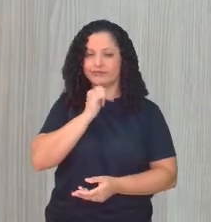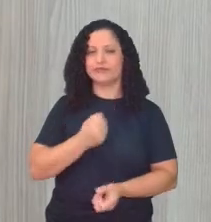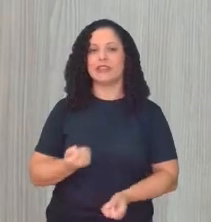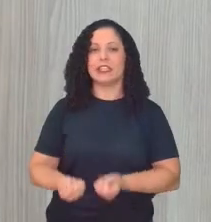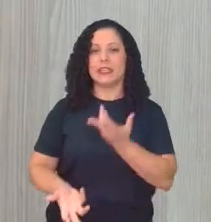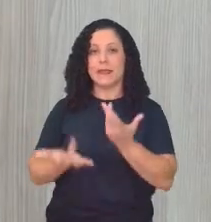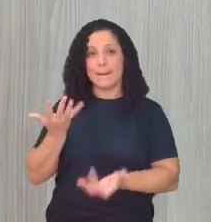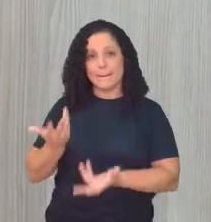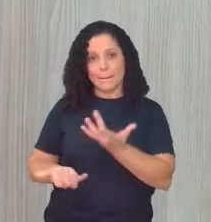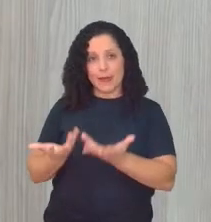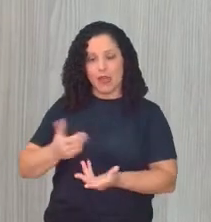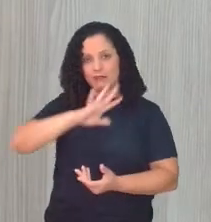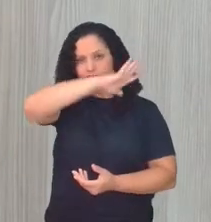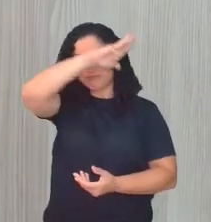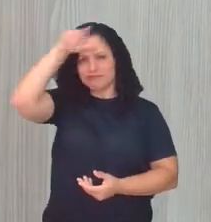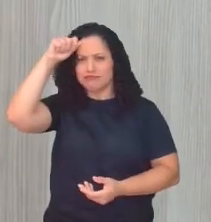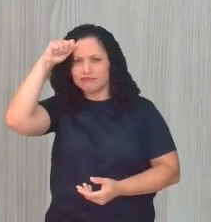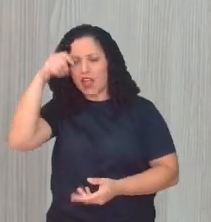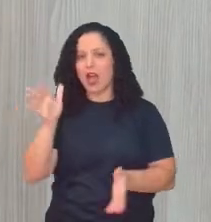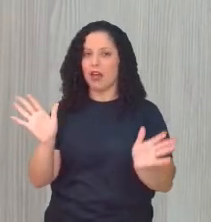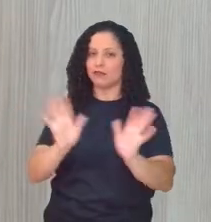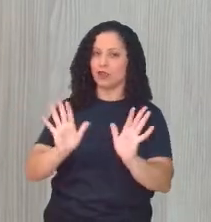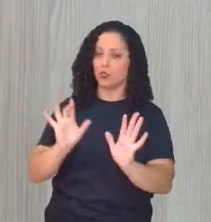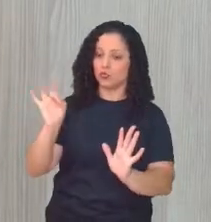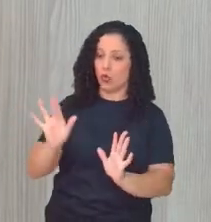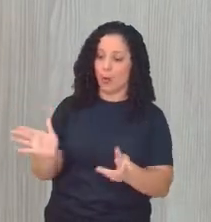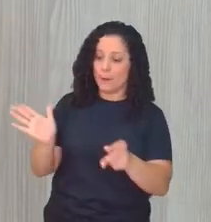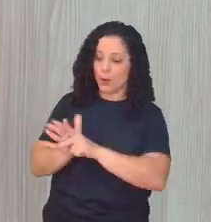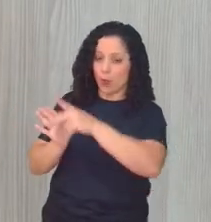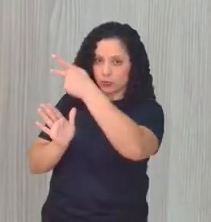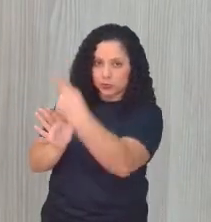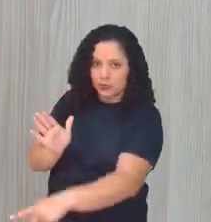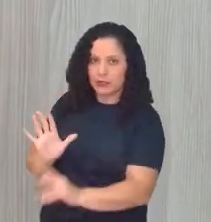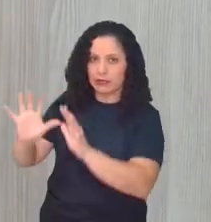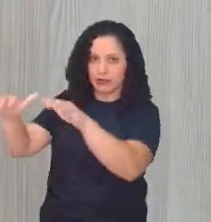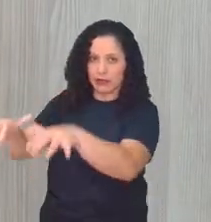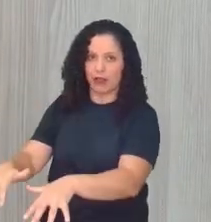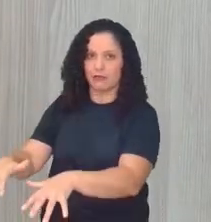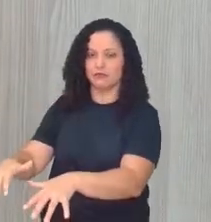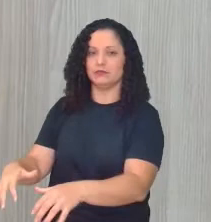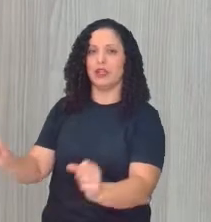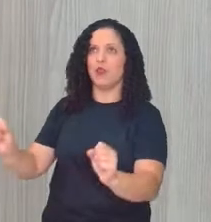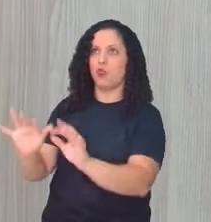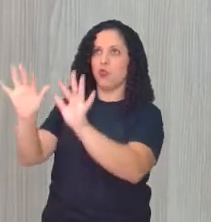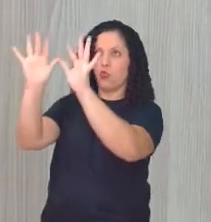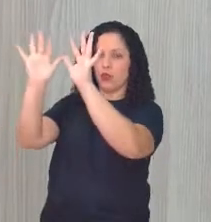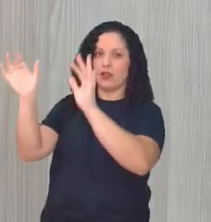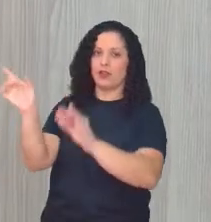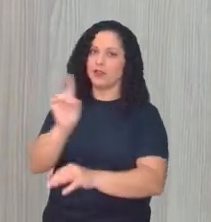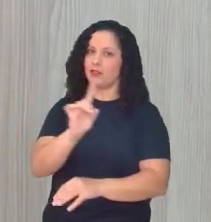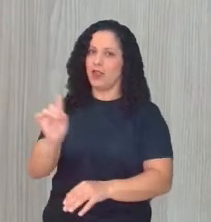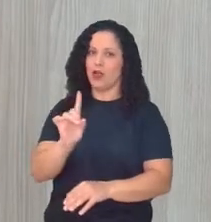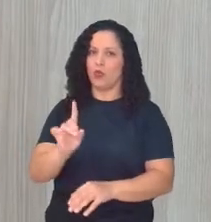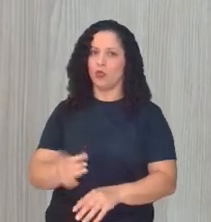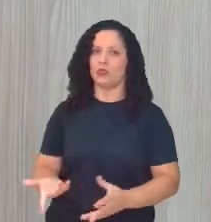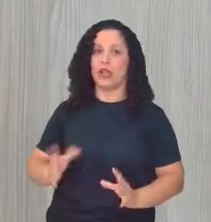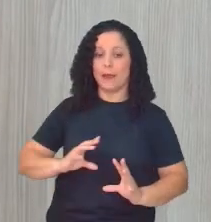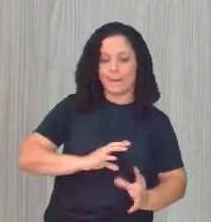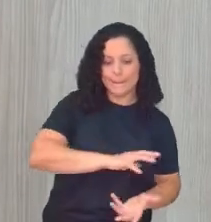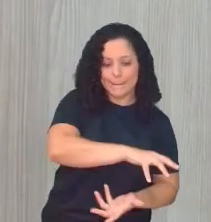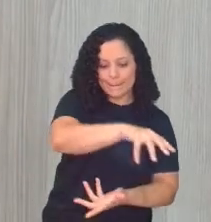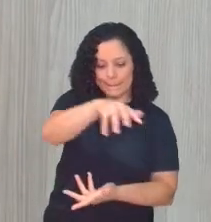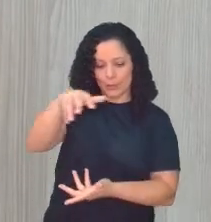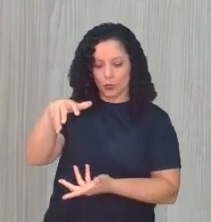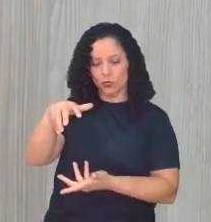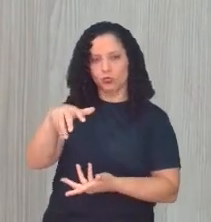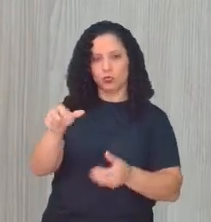queimada lá na Amazônia. Aí, não, professor, só vai atingir ali a atmosfera da Amazônia. Não, a gente tem toda uma dinâmica no globo terrestre, as